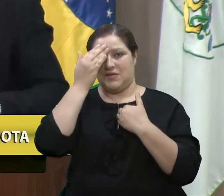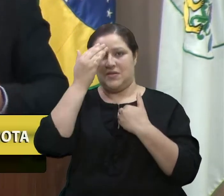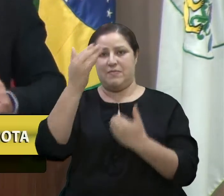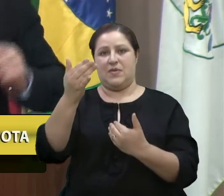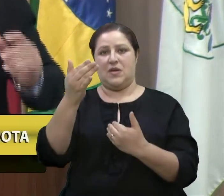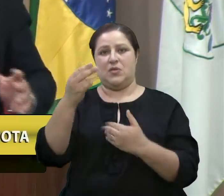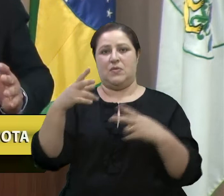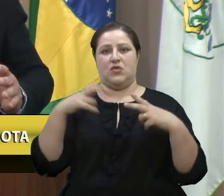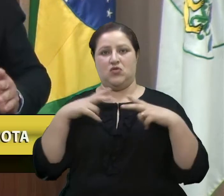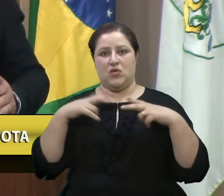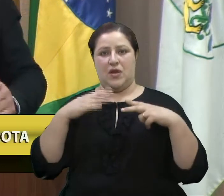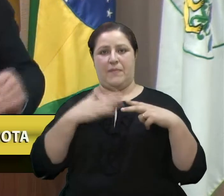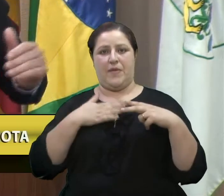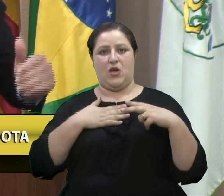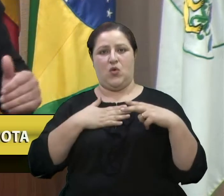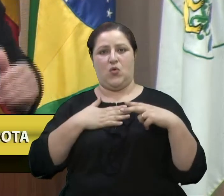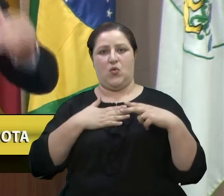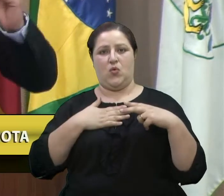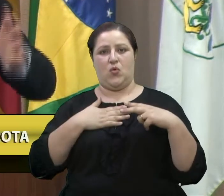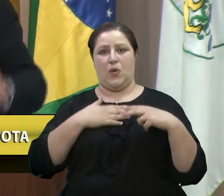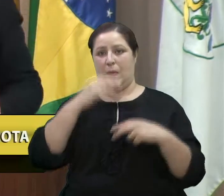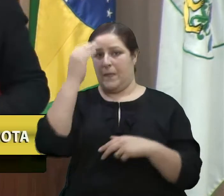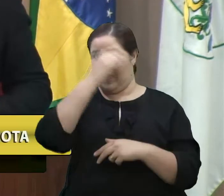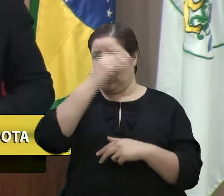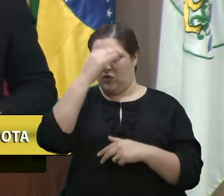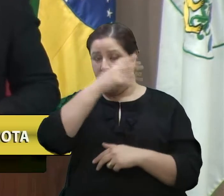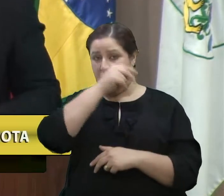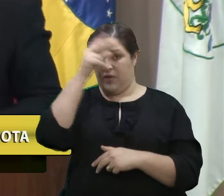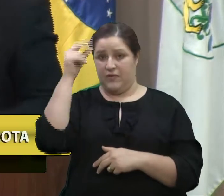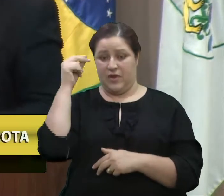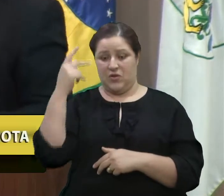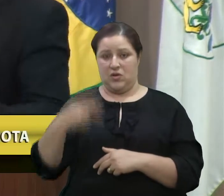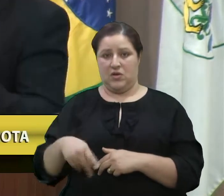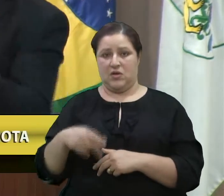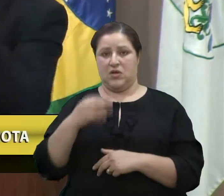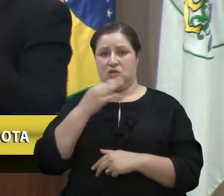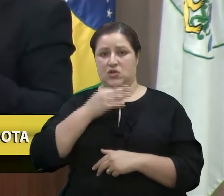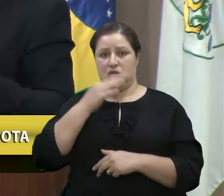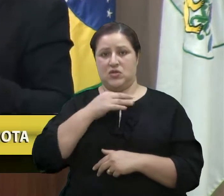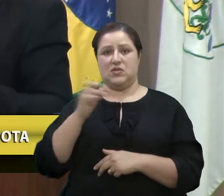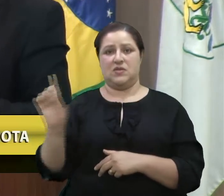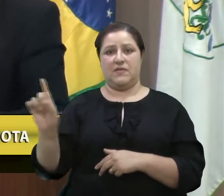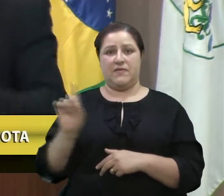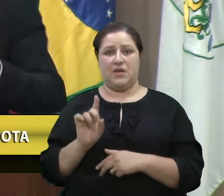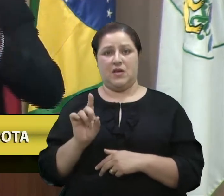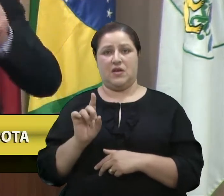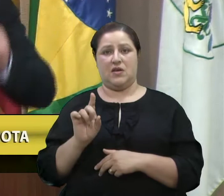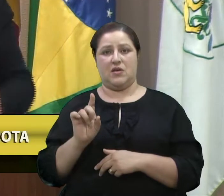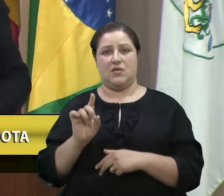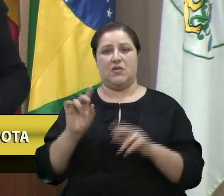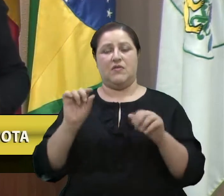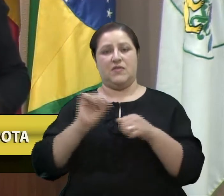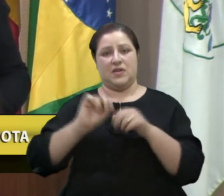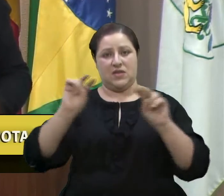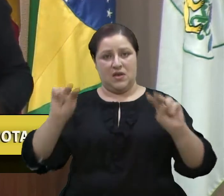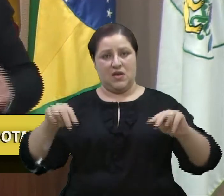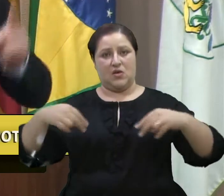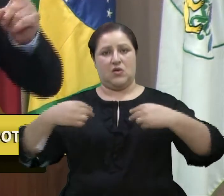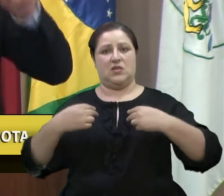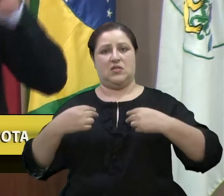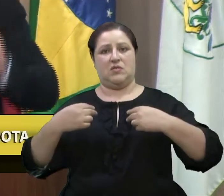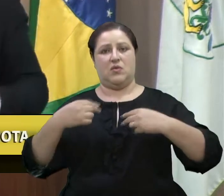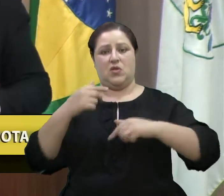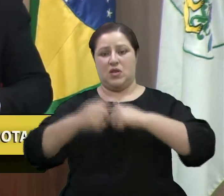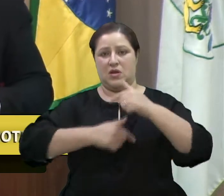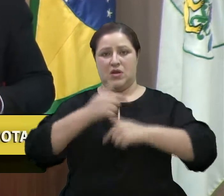particular meu ao nosso prefeito Adiló que veio fazer um reconhecimento ao